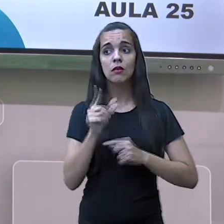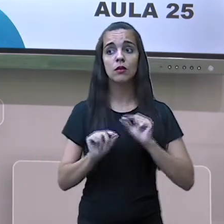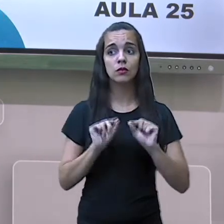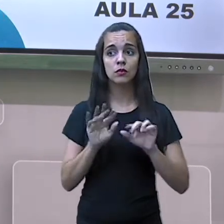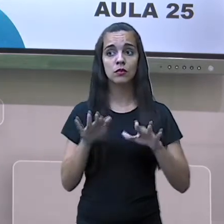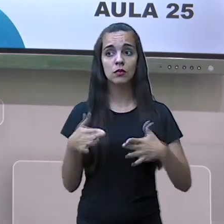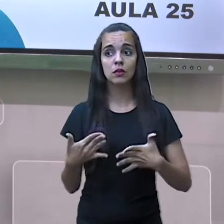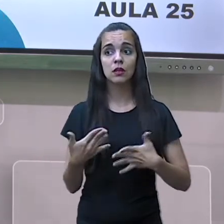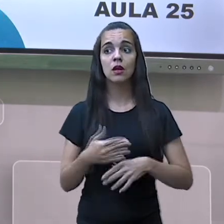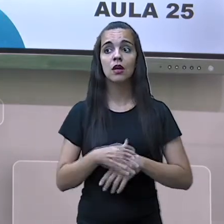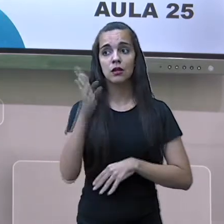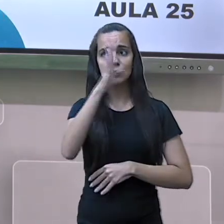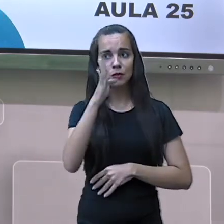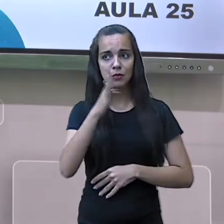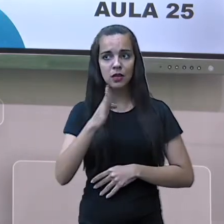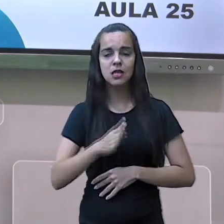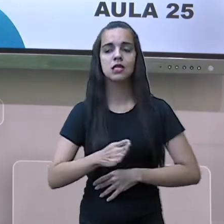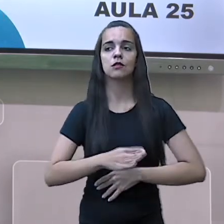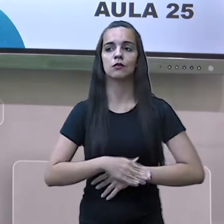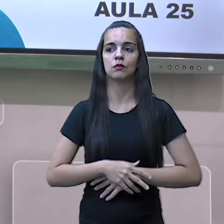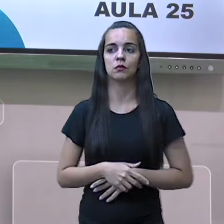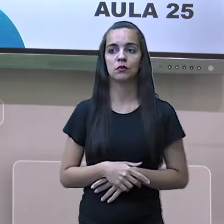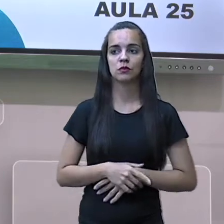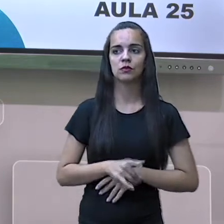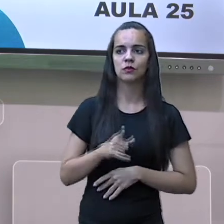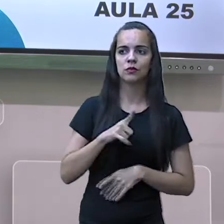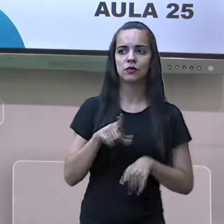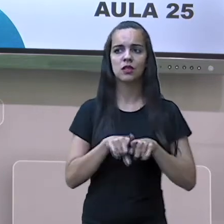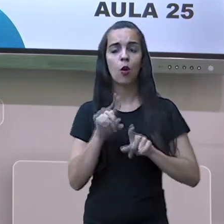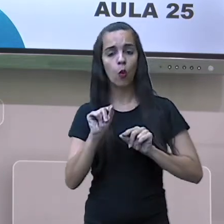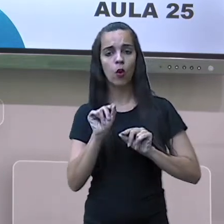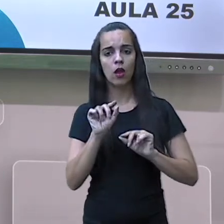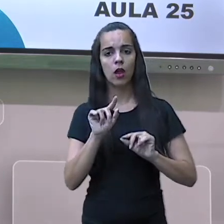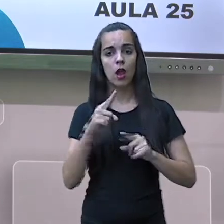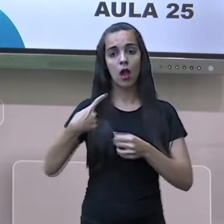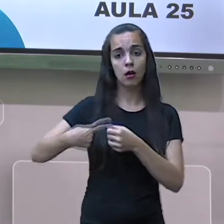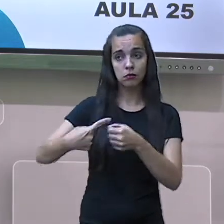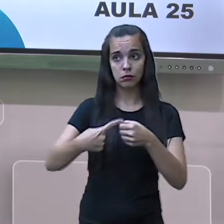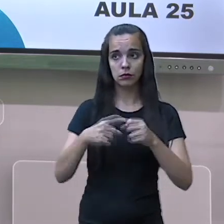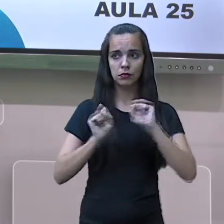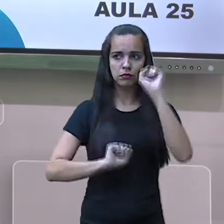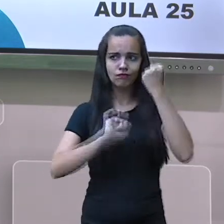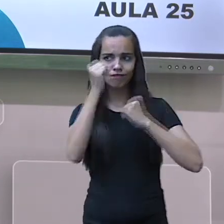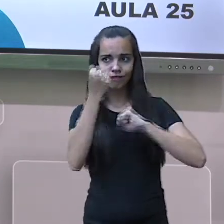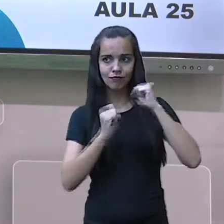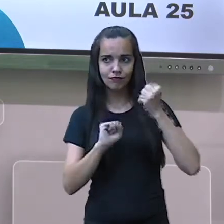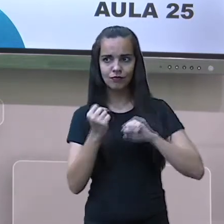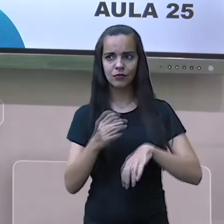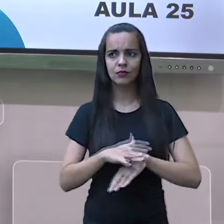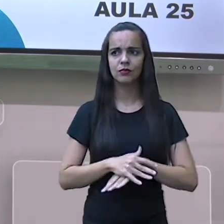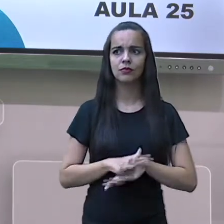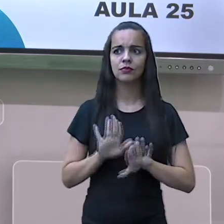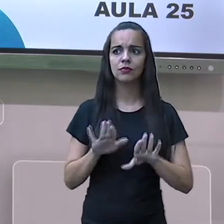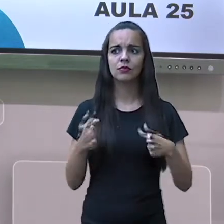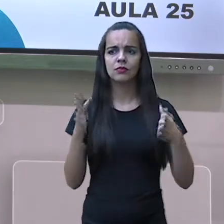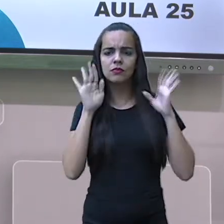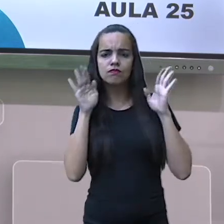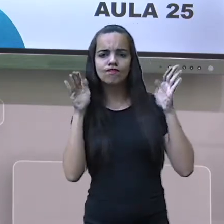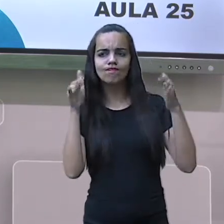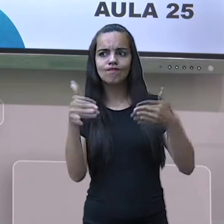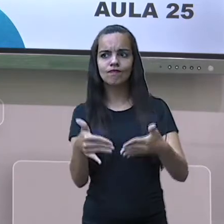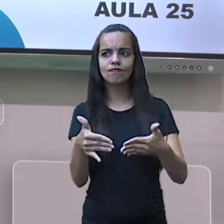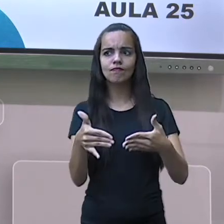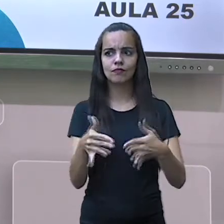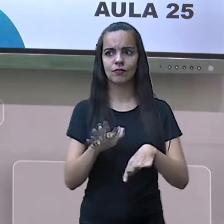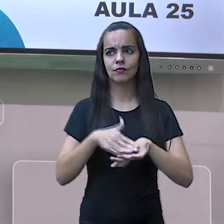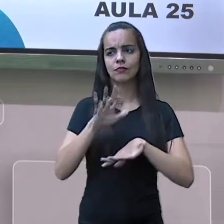mas a industrialização e a urbanização. Lembrando sempre, o nosso foco é o Brasil,